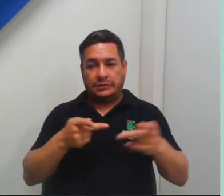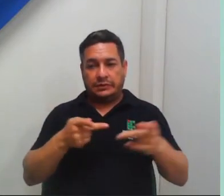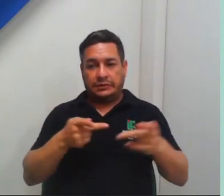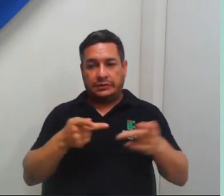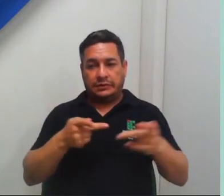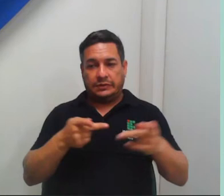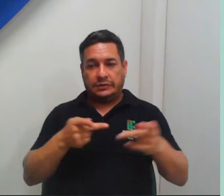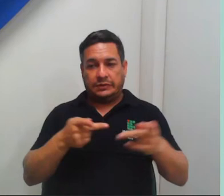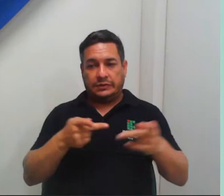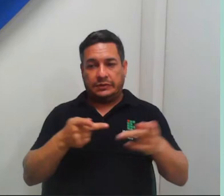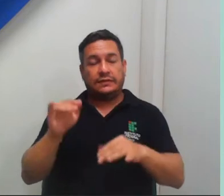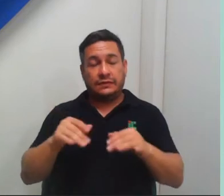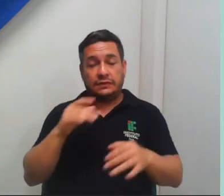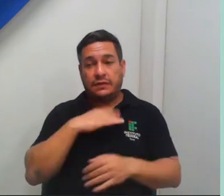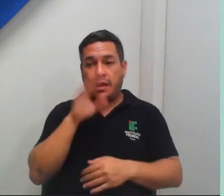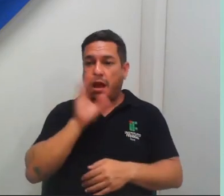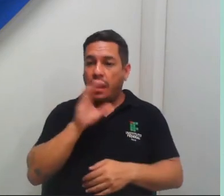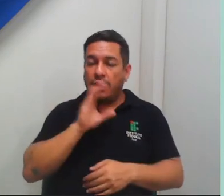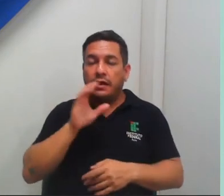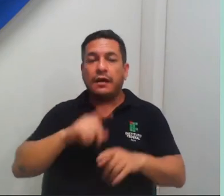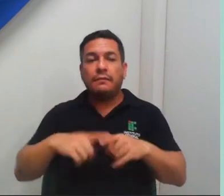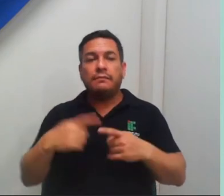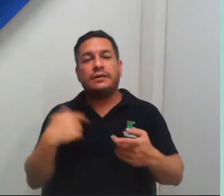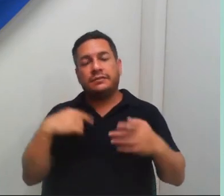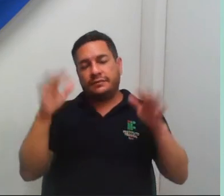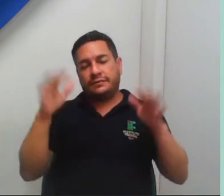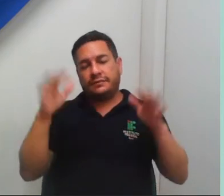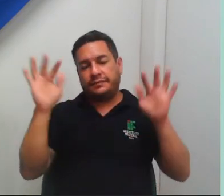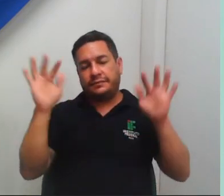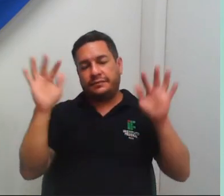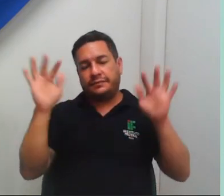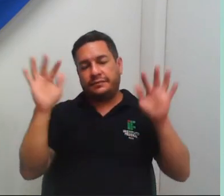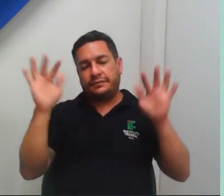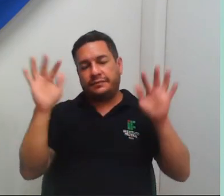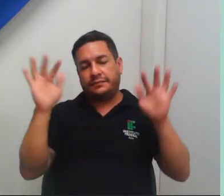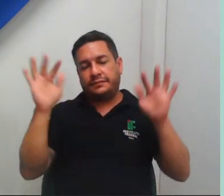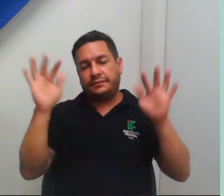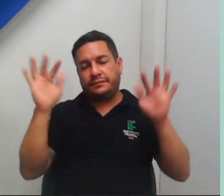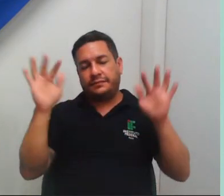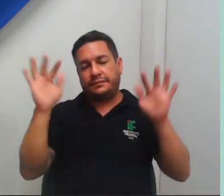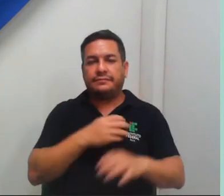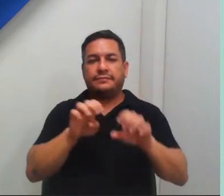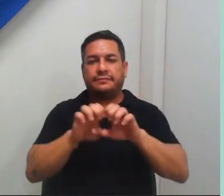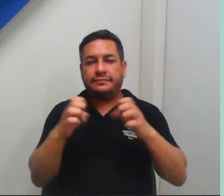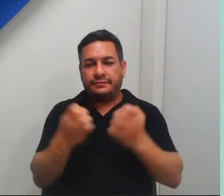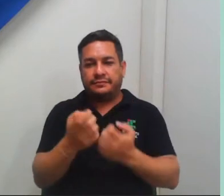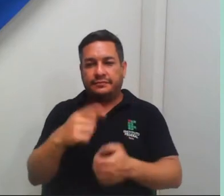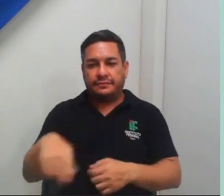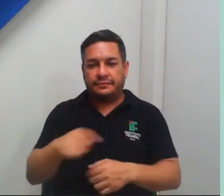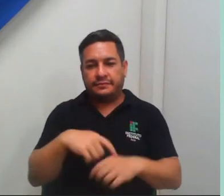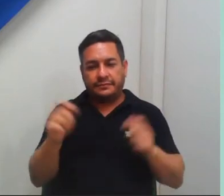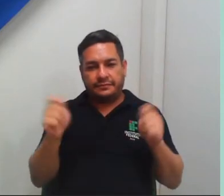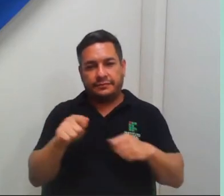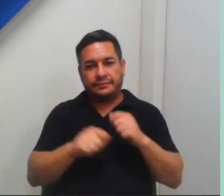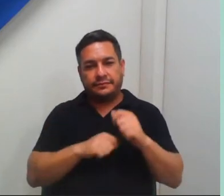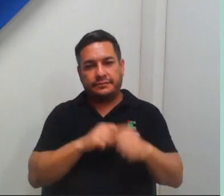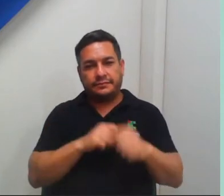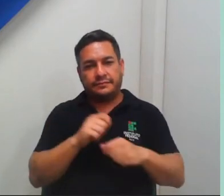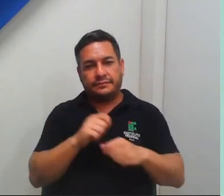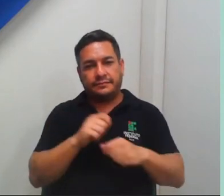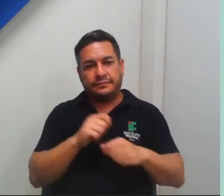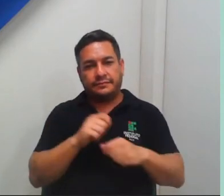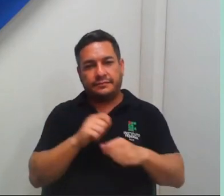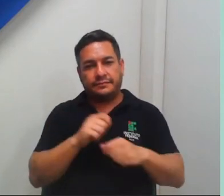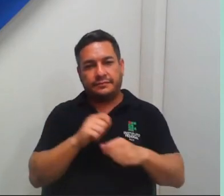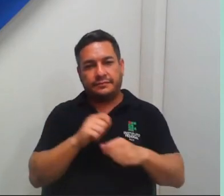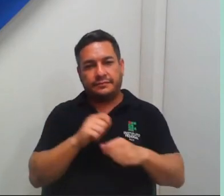fica meio corrido, né, mas estou muito feliz aqui de estar participando, desse evento de vocês, e poder estar contribuindo de alguma forma. É,